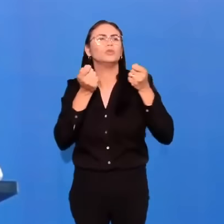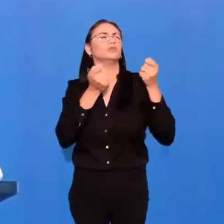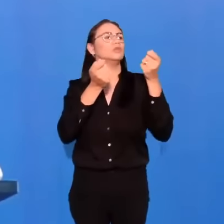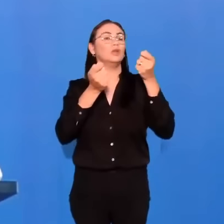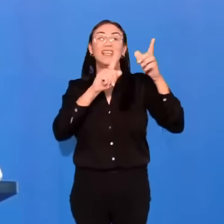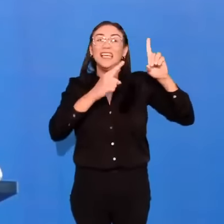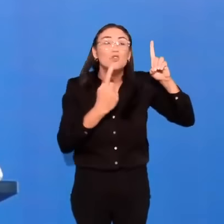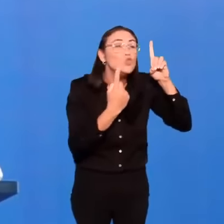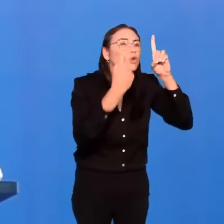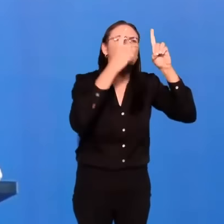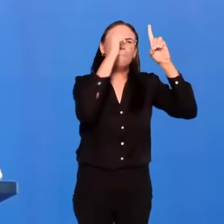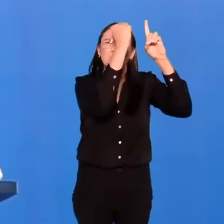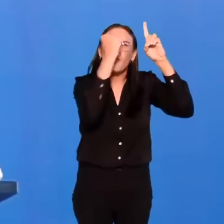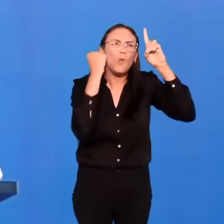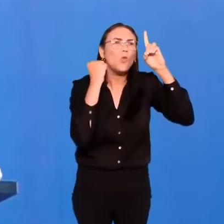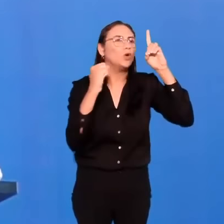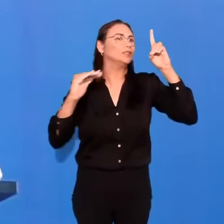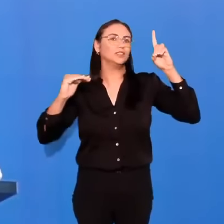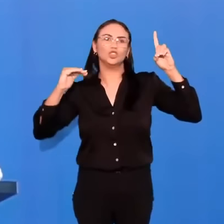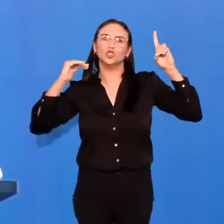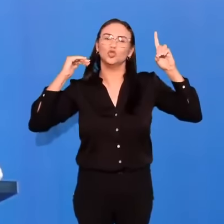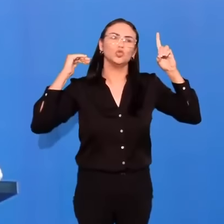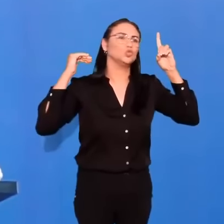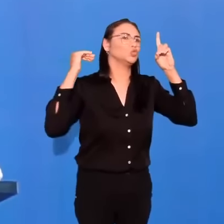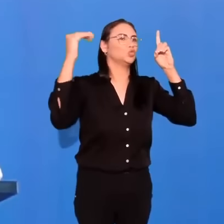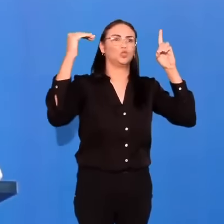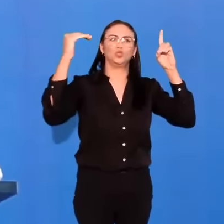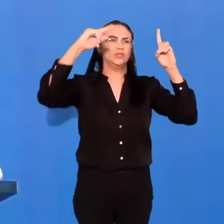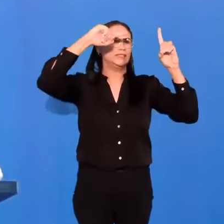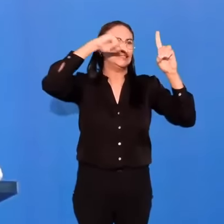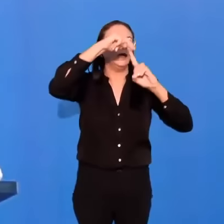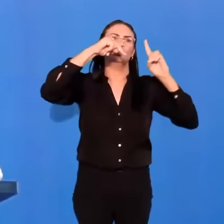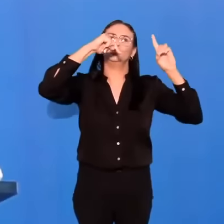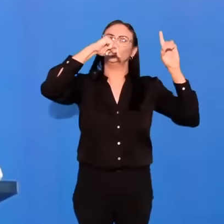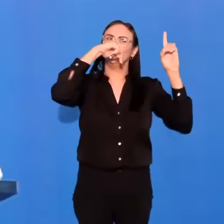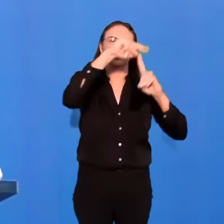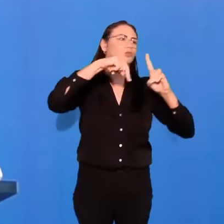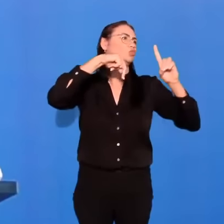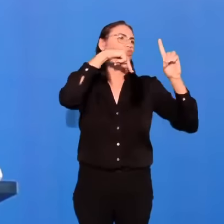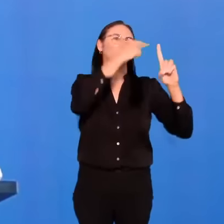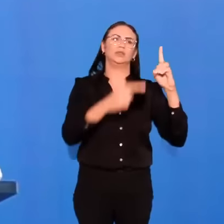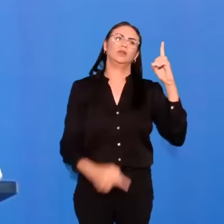Aquele que é Todo-Poderoso e triplamente santo.